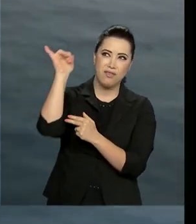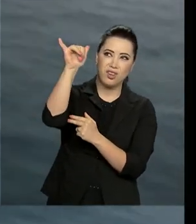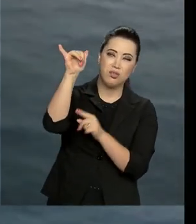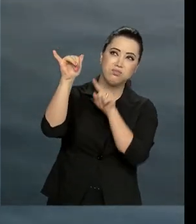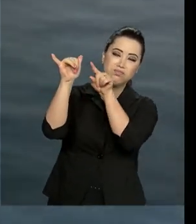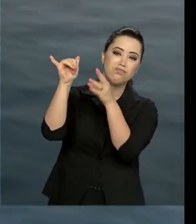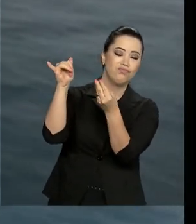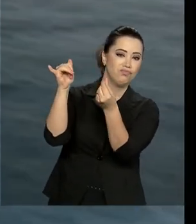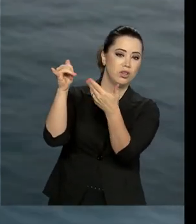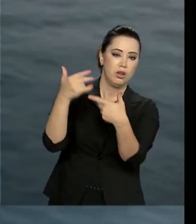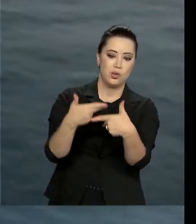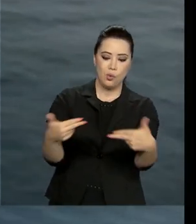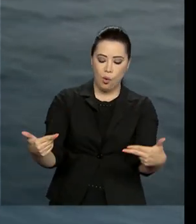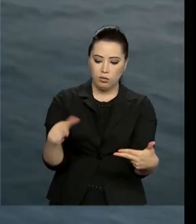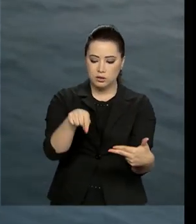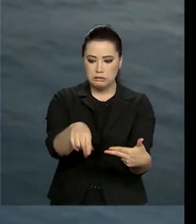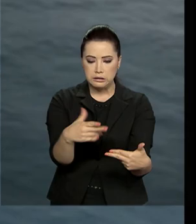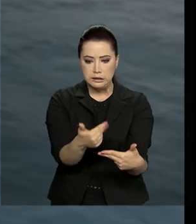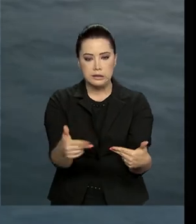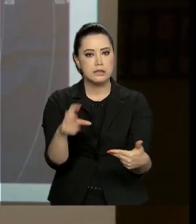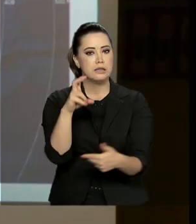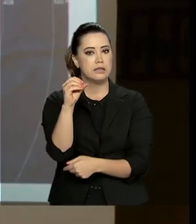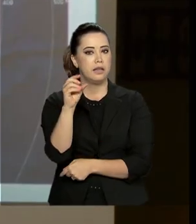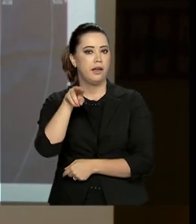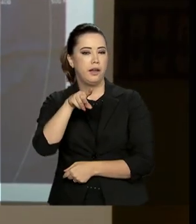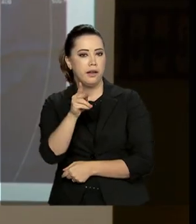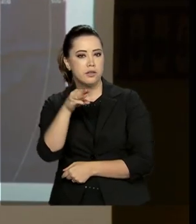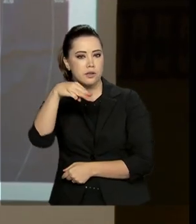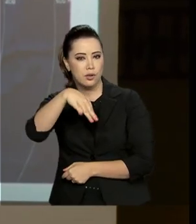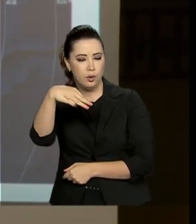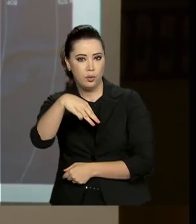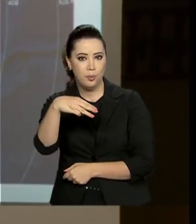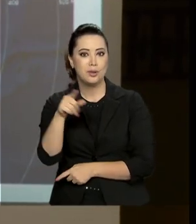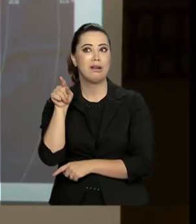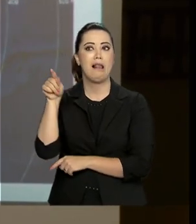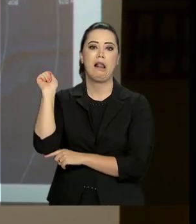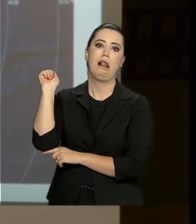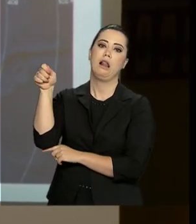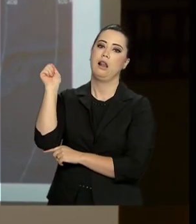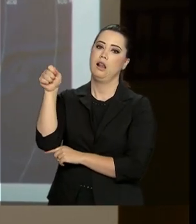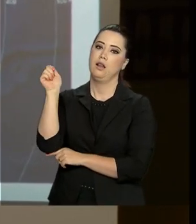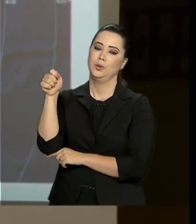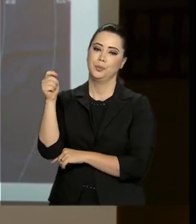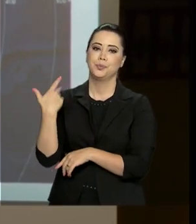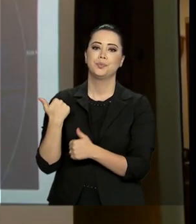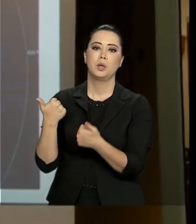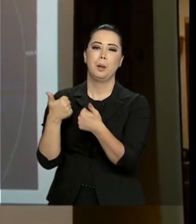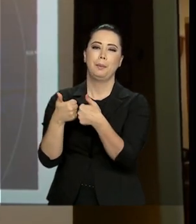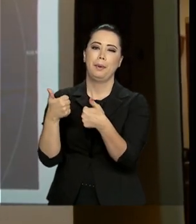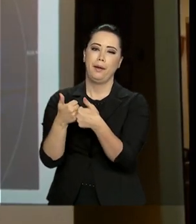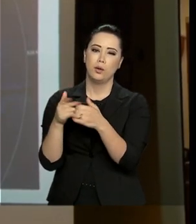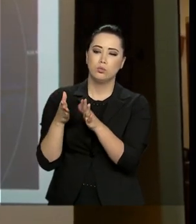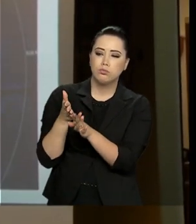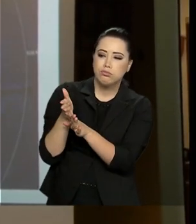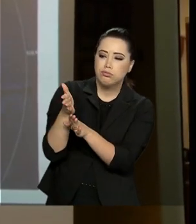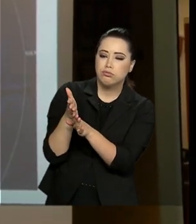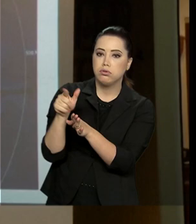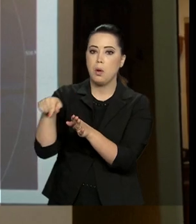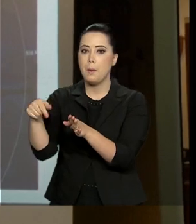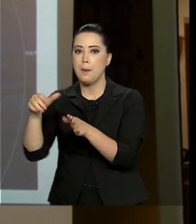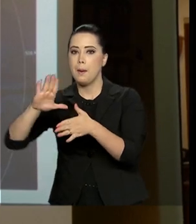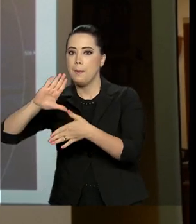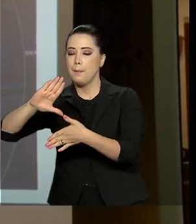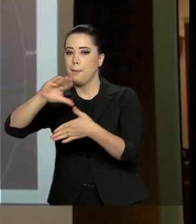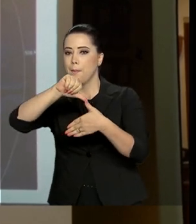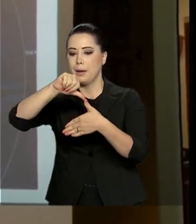Chile. Os objetos estavam a 500 quilômetros de Ushuaia, na Argentina, no Estreito de Drake, trecho que separa a América do